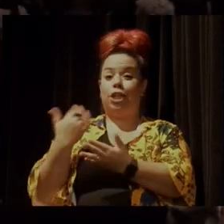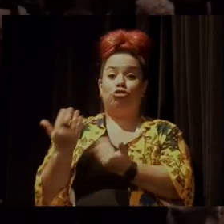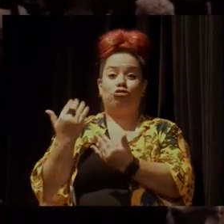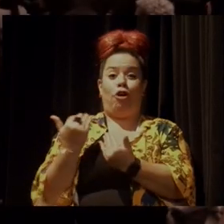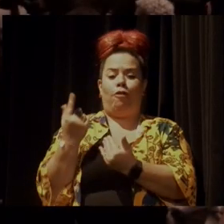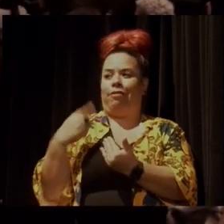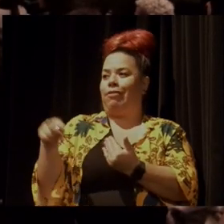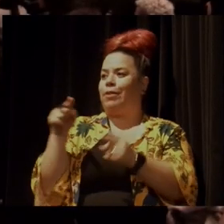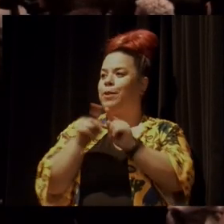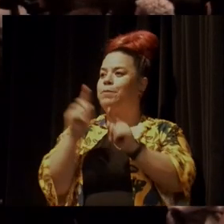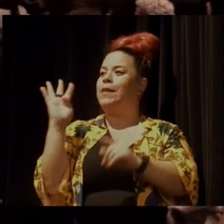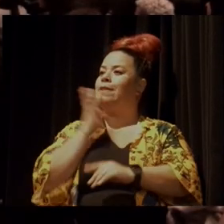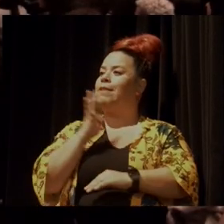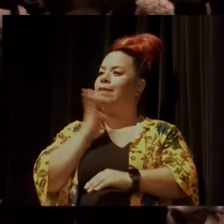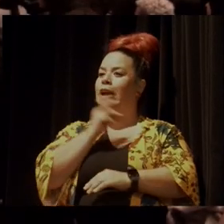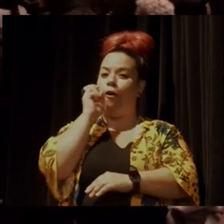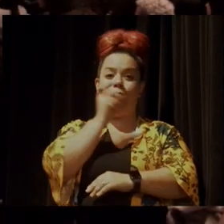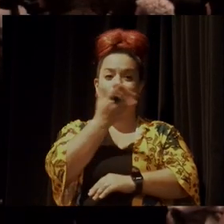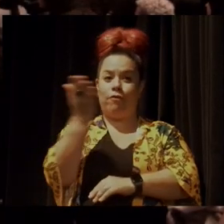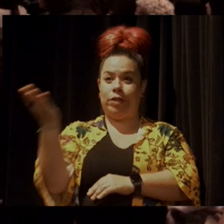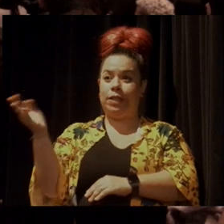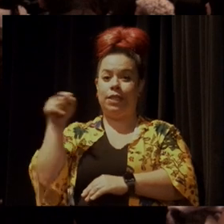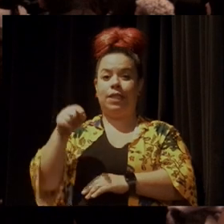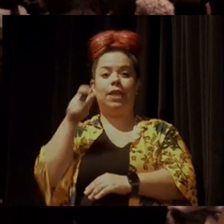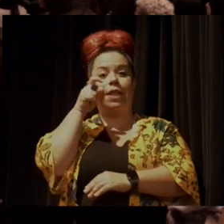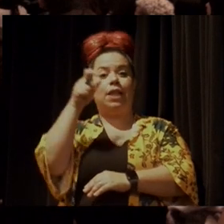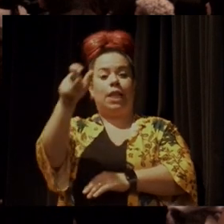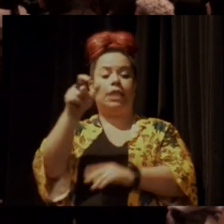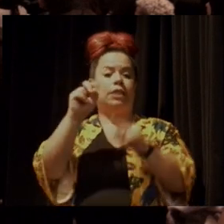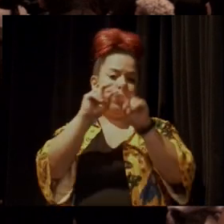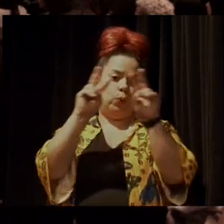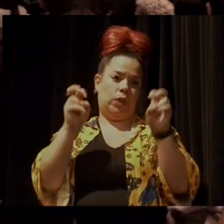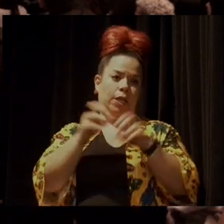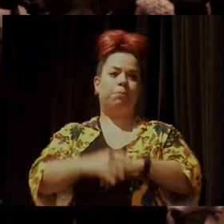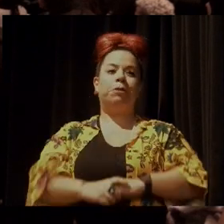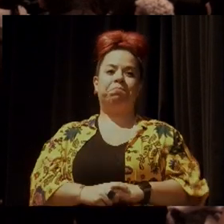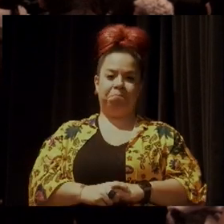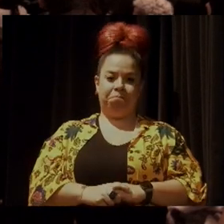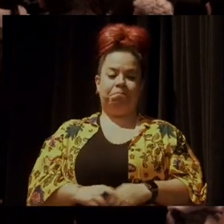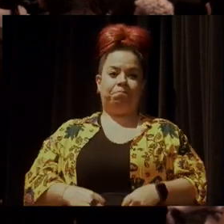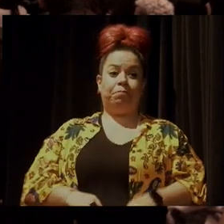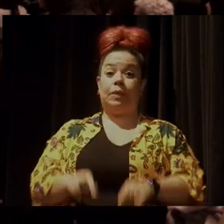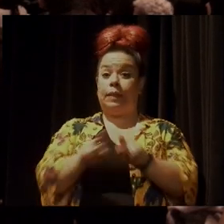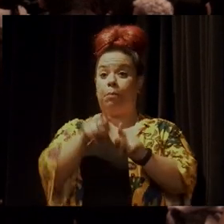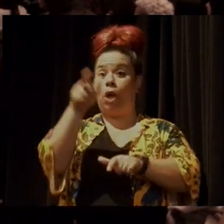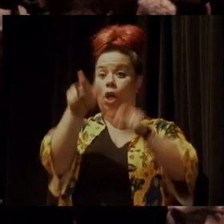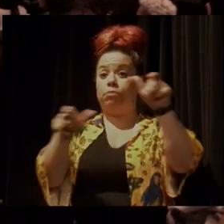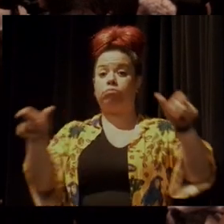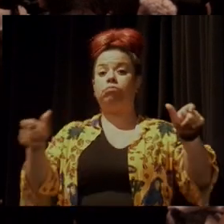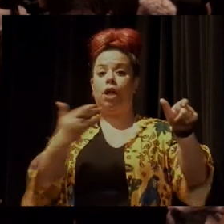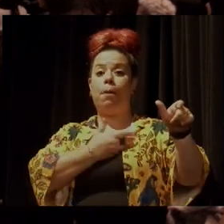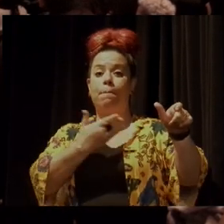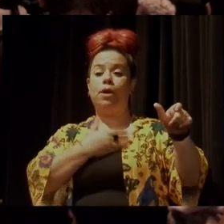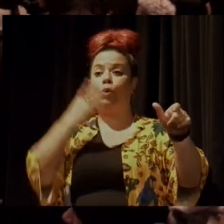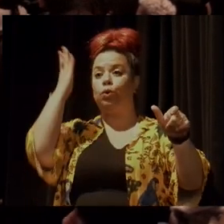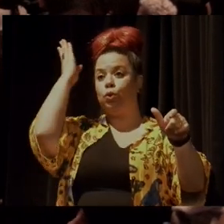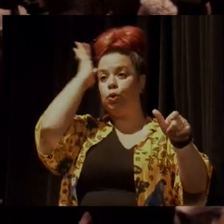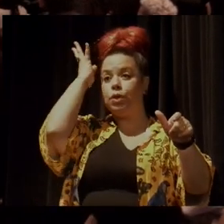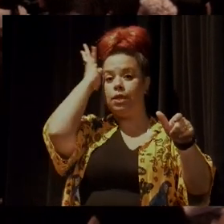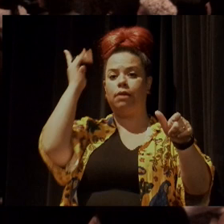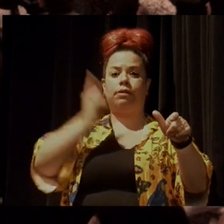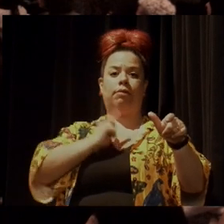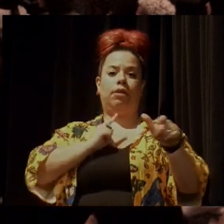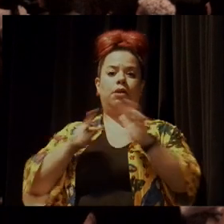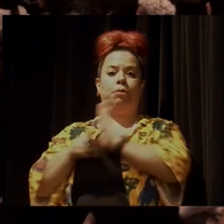muito legal ver vocês aqui interessados por essa questão. Também outros colegas do SESC que trabalham em suas